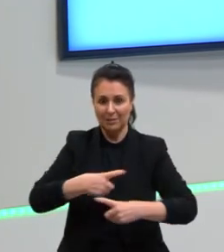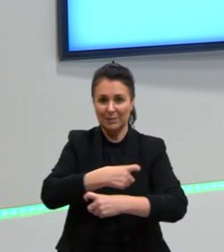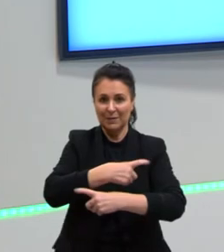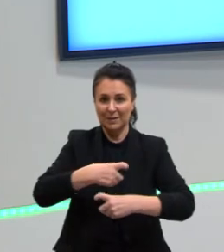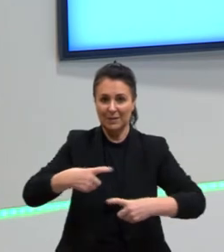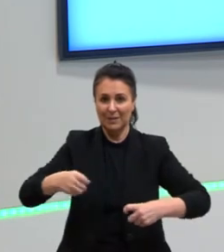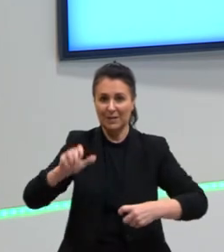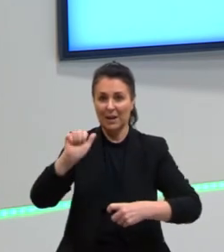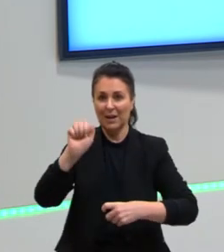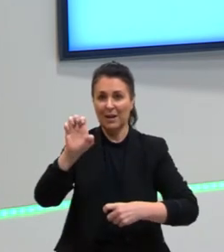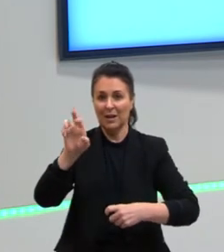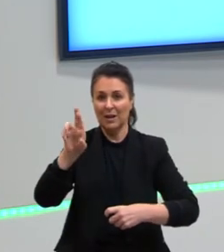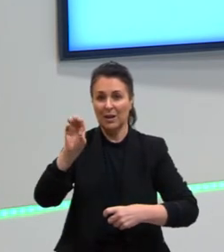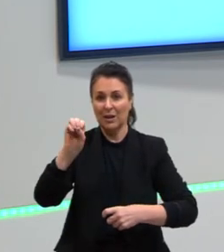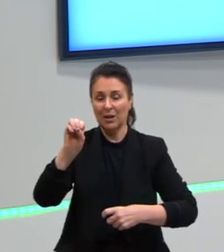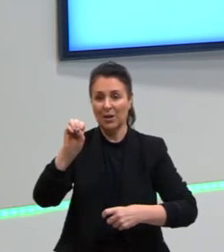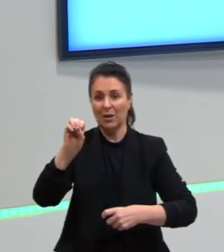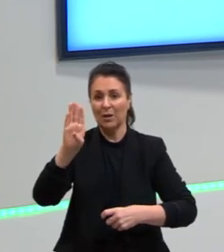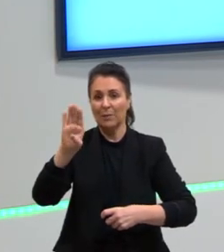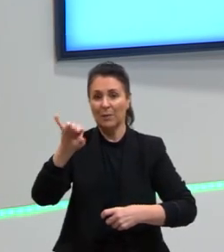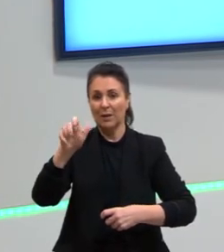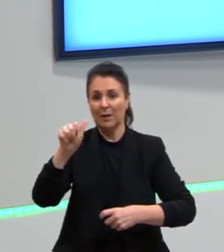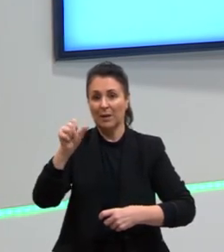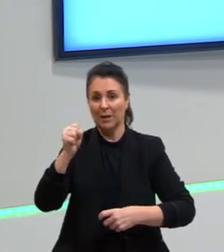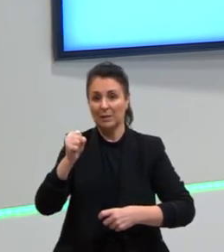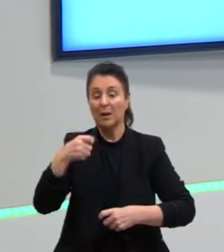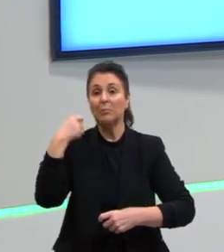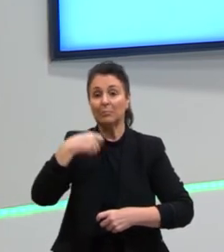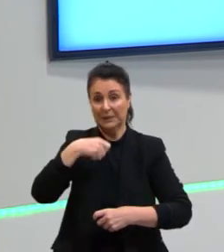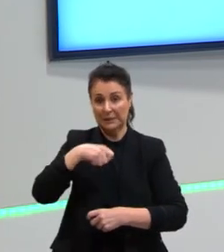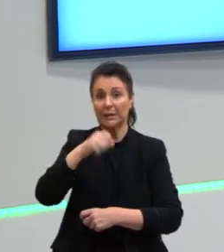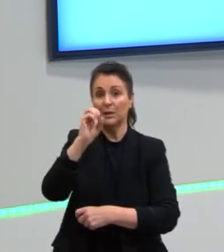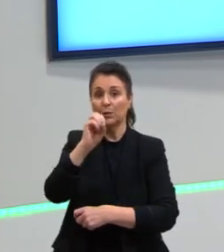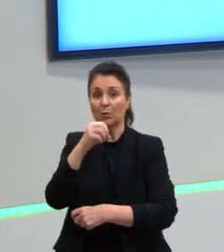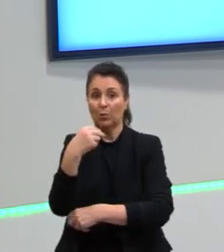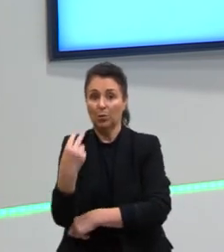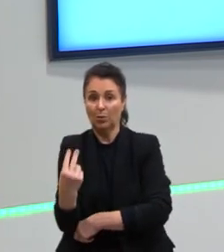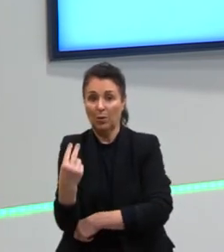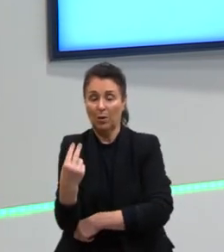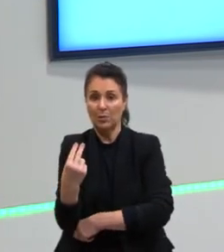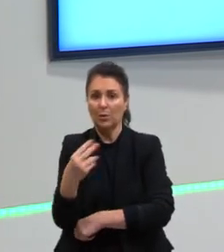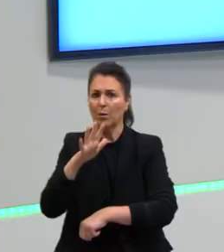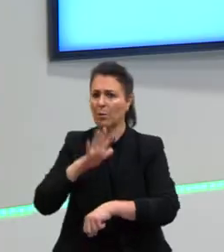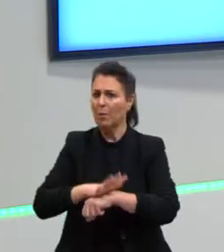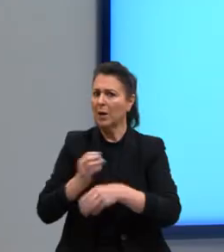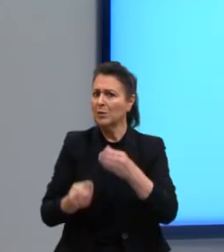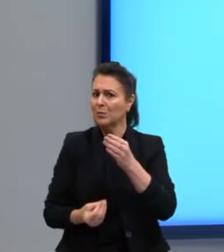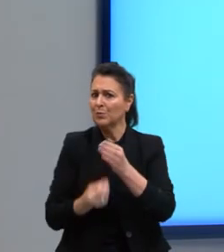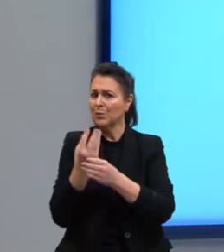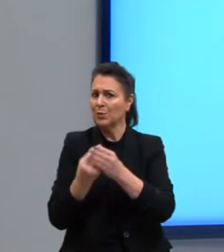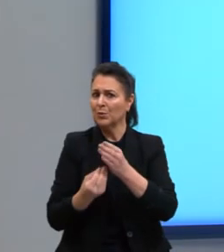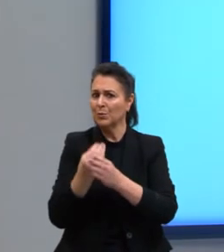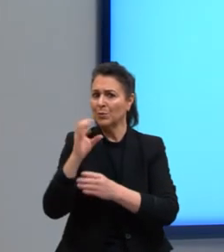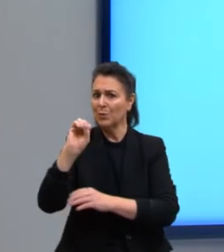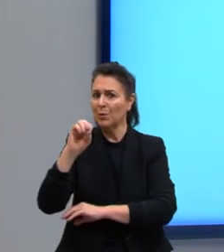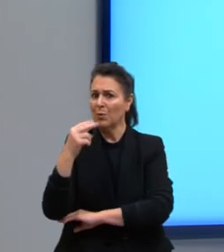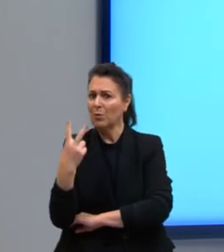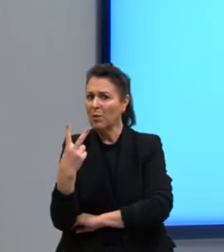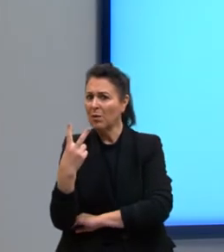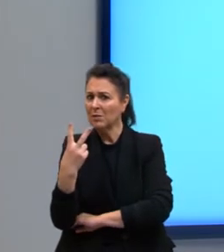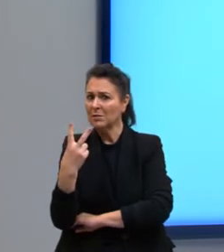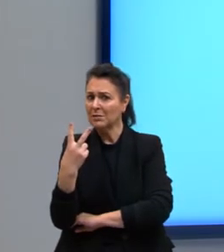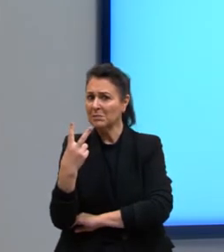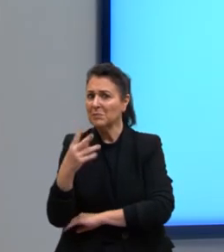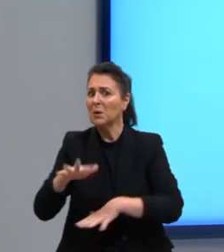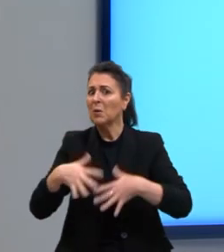elas vão precisar de oxigênio, então, a parte que mais vai ser produzido oxigênio, é a parte que